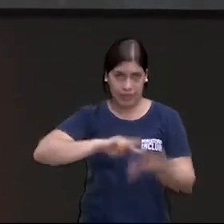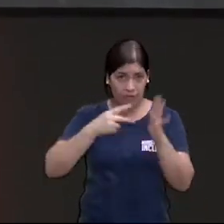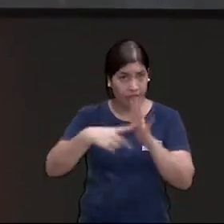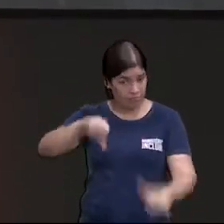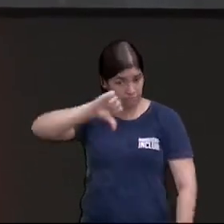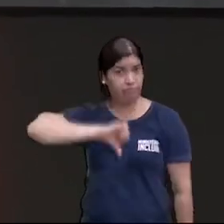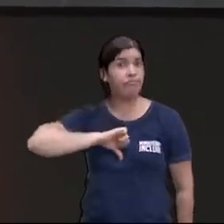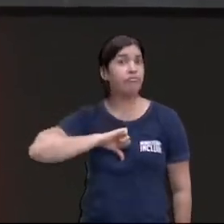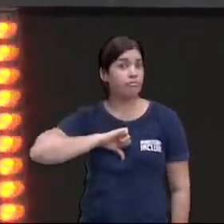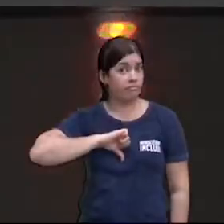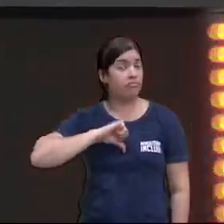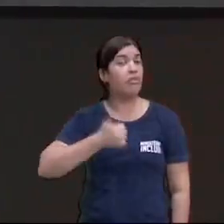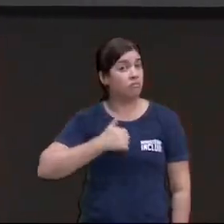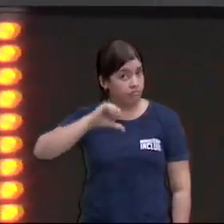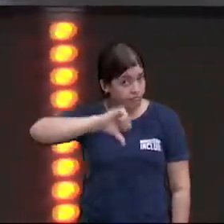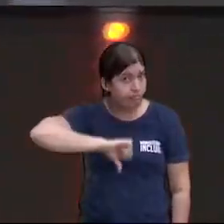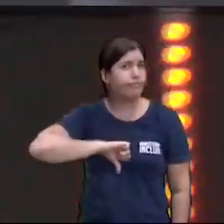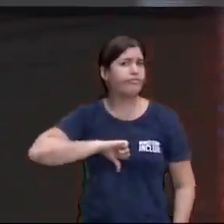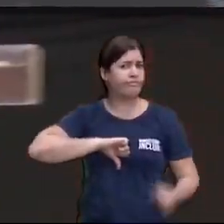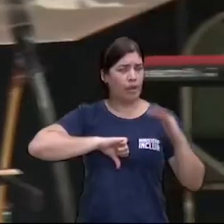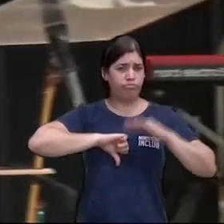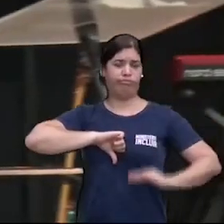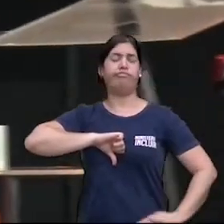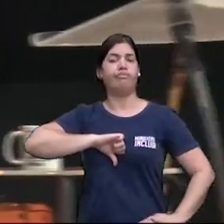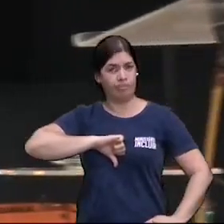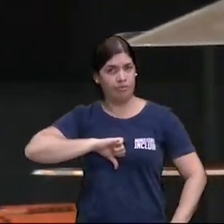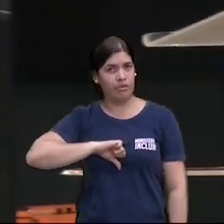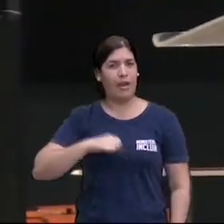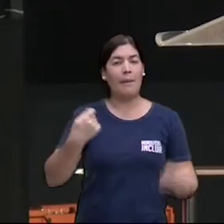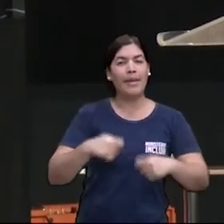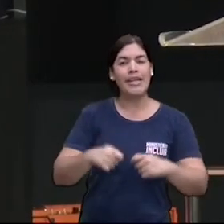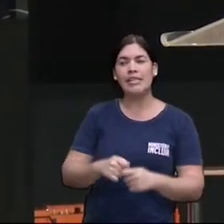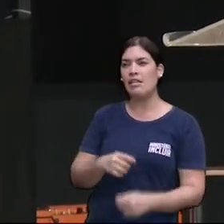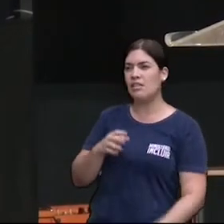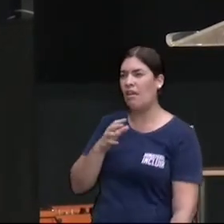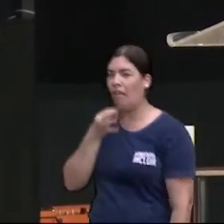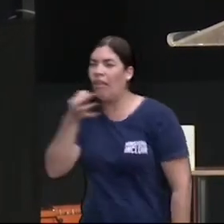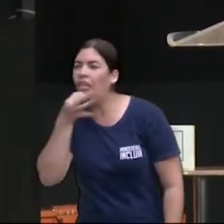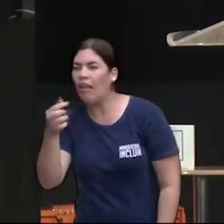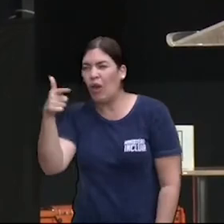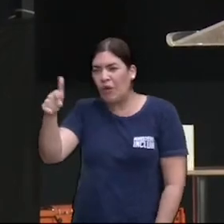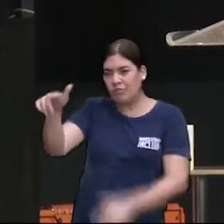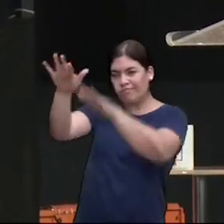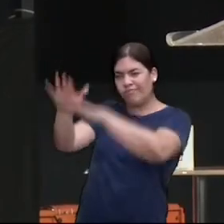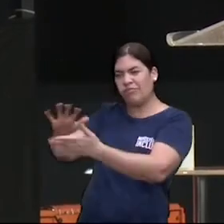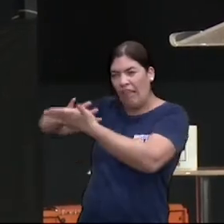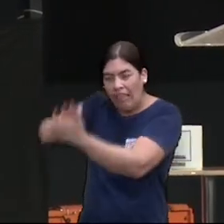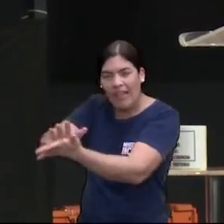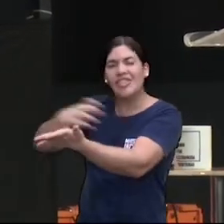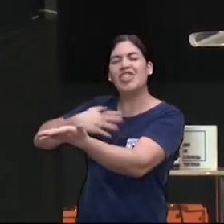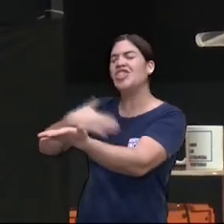Gente que critica todo mundo tem baixa autoestima, tem que menosprezar os outros para dizer que é melhor com os outros. Isso é baixa